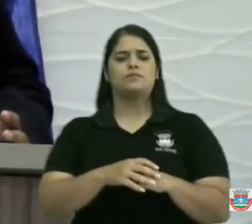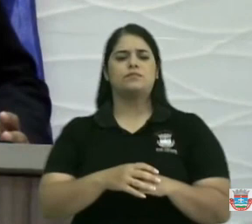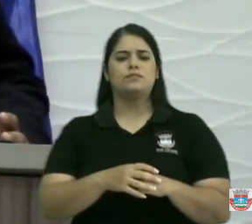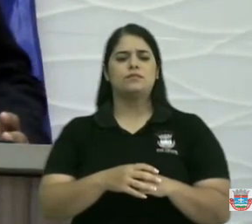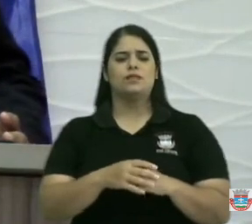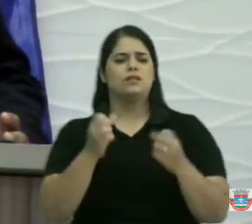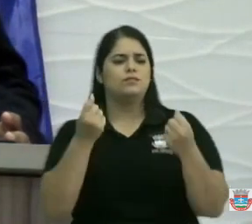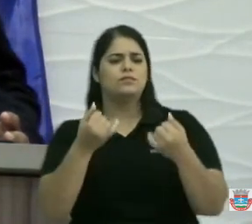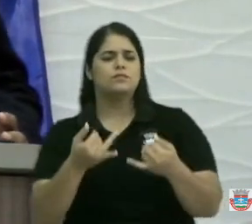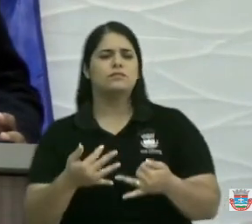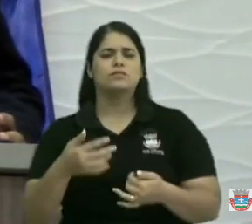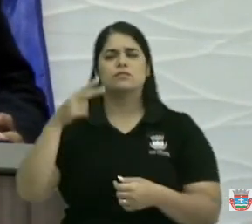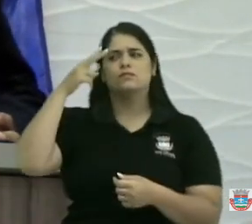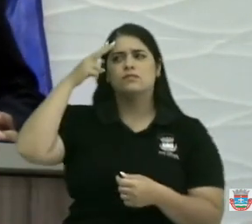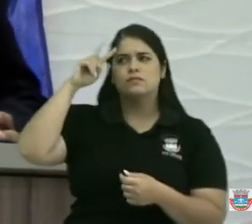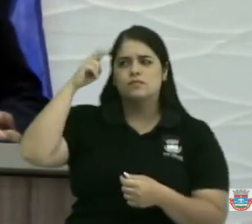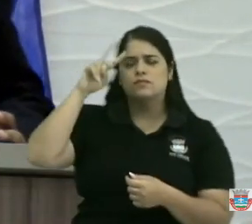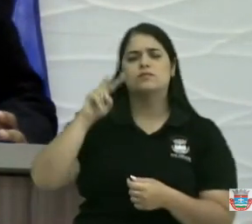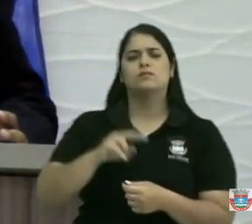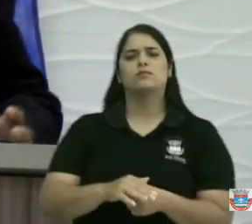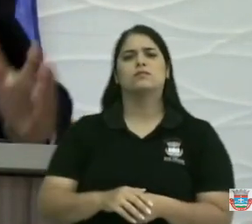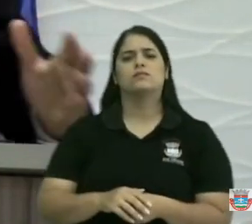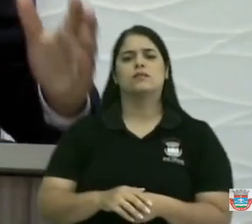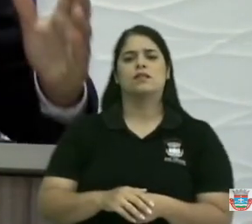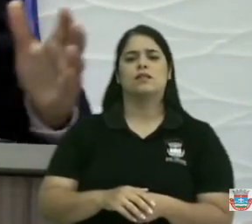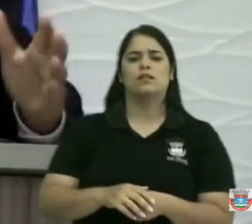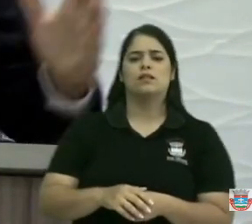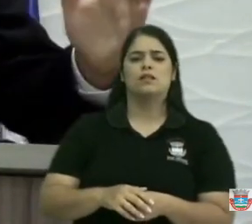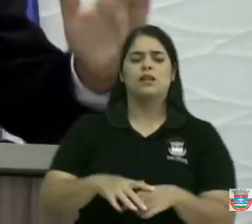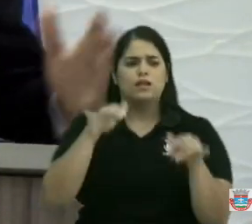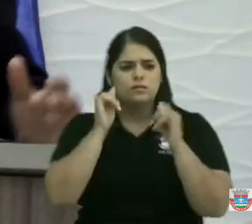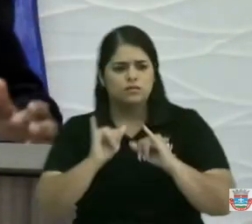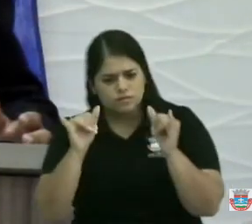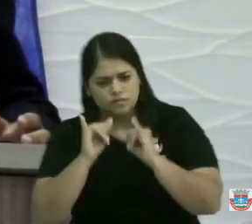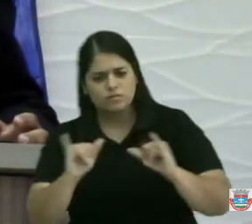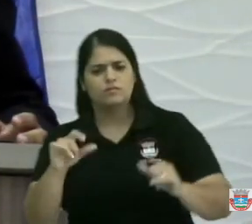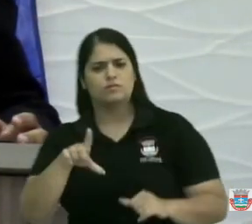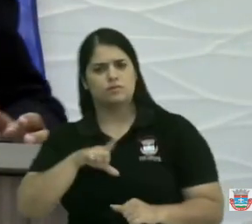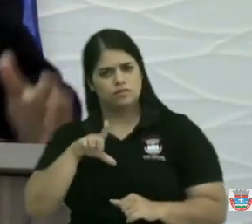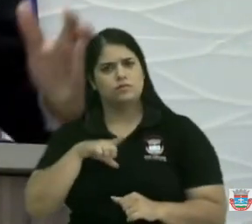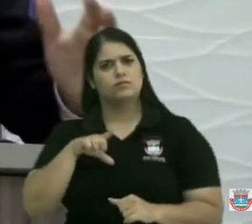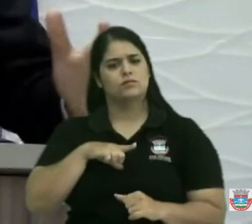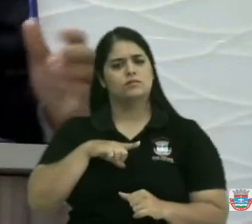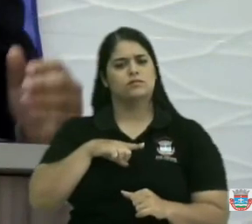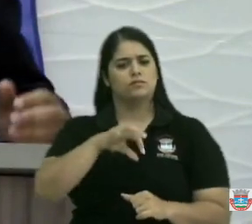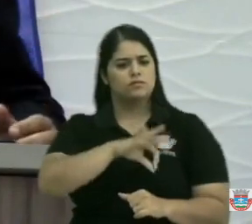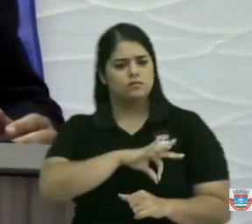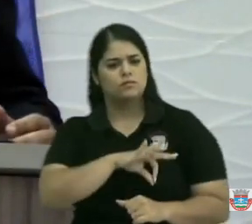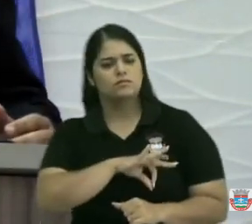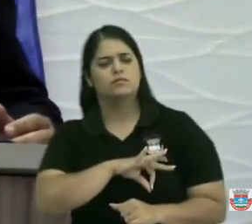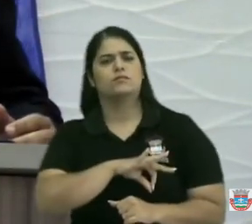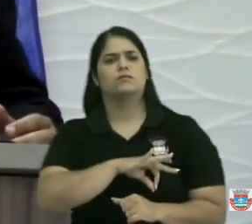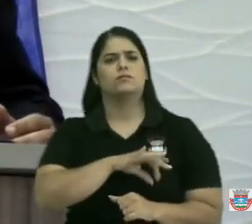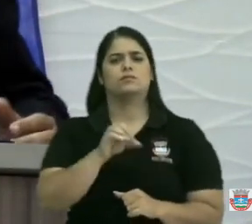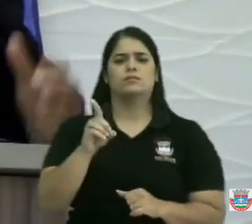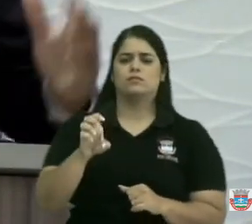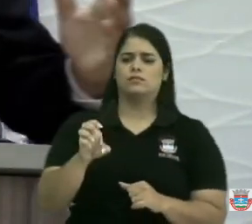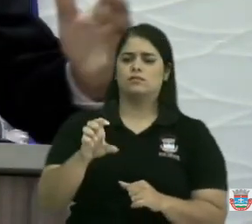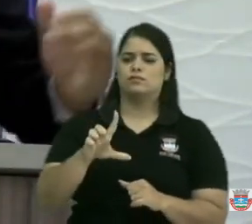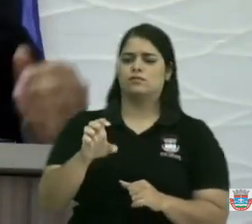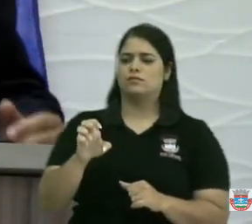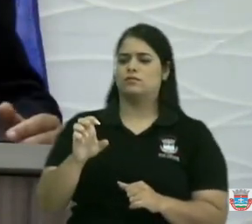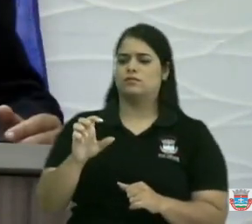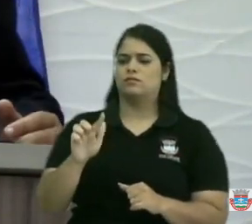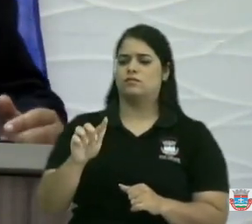delegacia e denunciava. Tem delegacia em São Bento do Una, tem fora em São Bento do Una. E